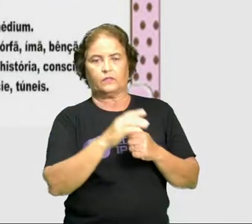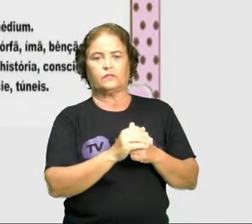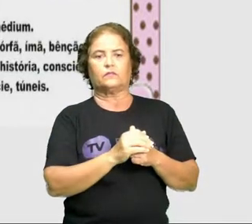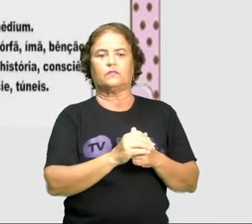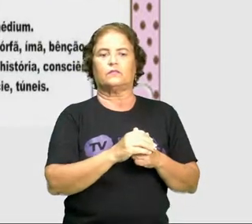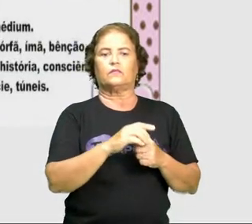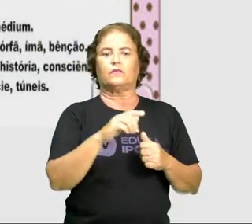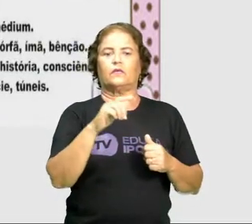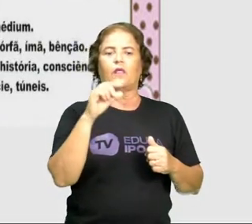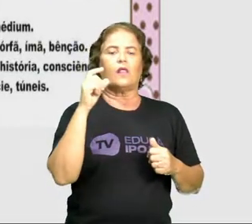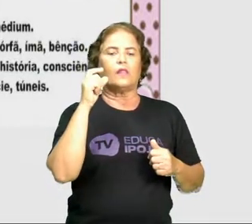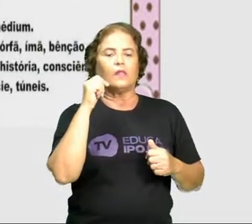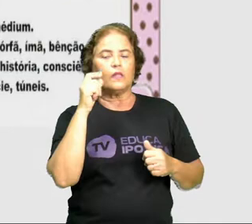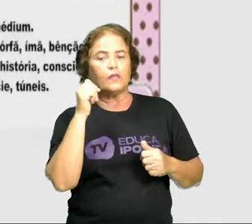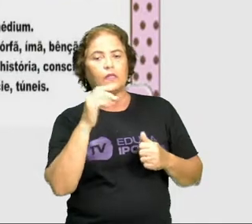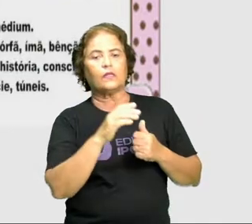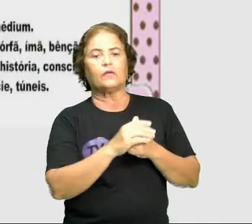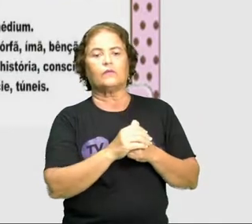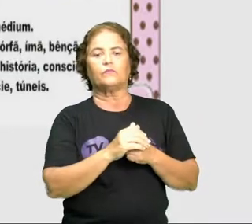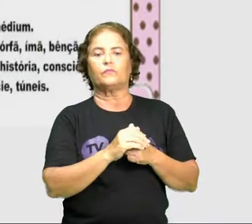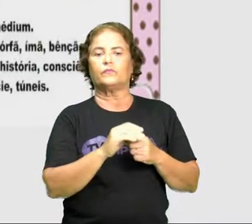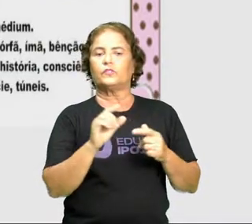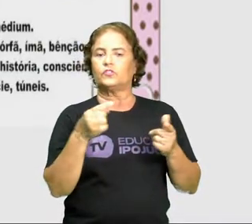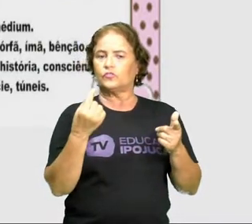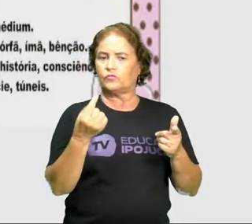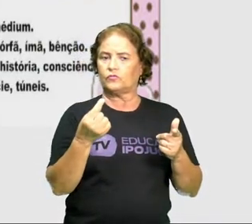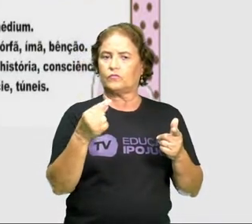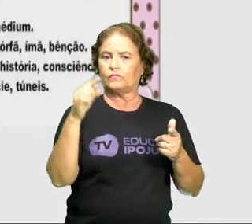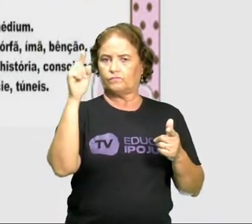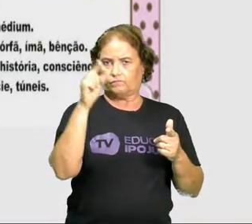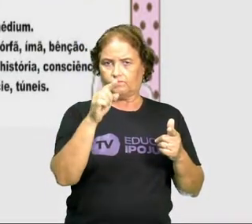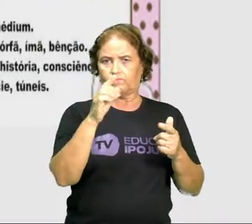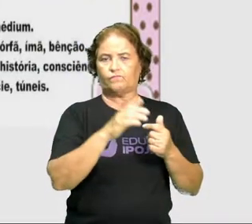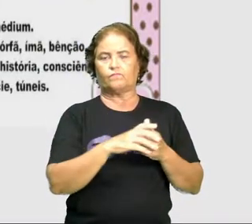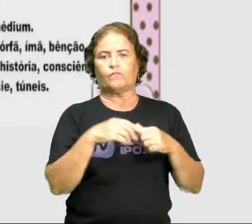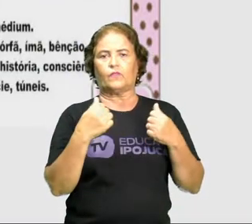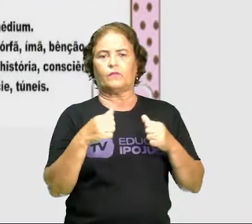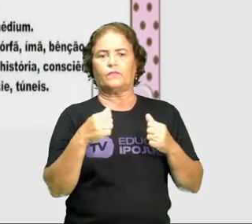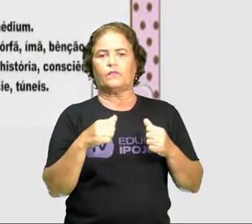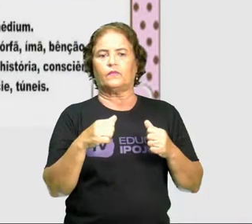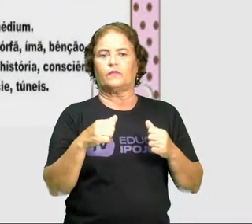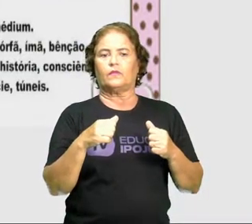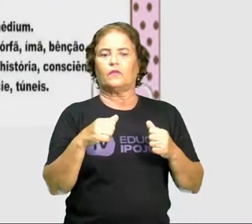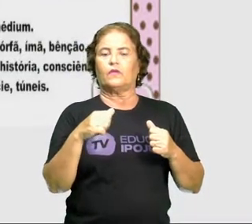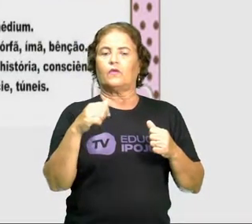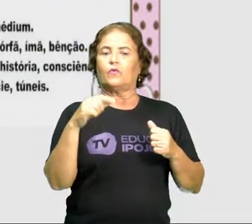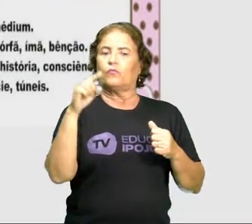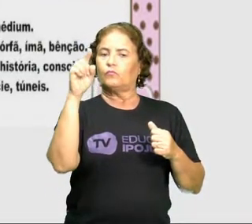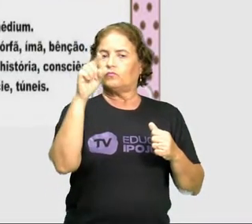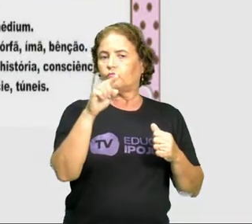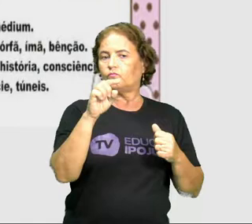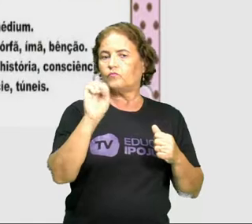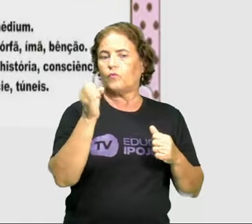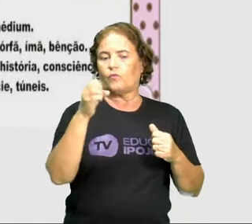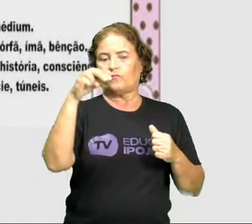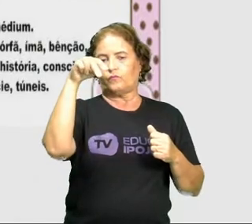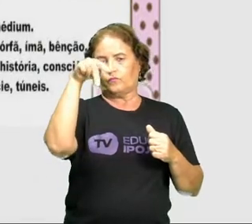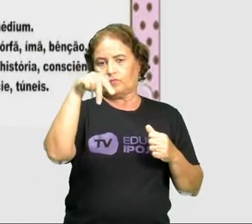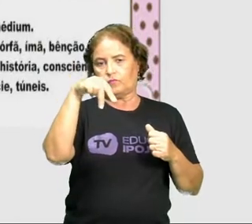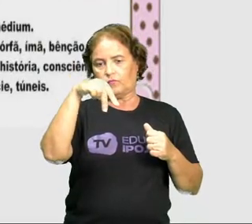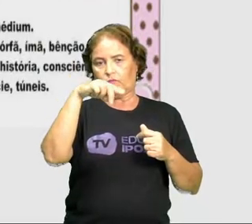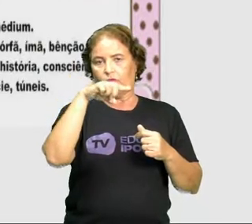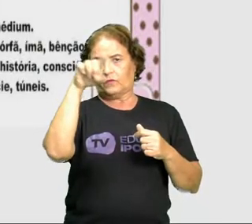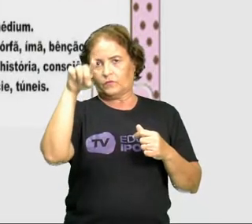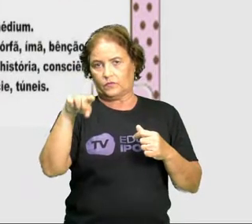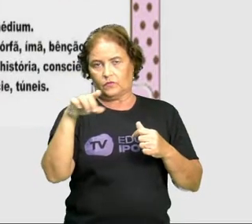e elas são acentuadas. Tantos podem ser o acento agudo como o acento circunflexo, como é o caso aqui do bônus. Terminado em